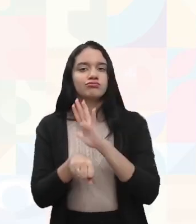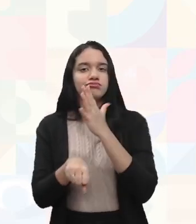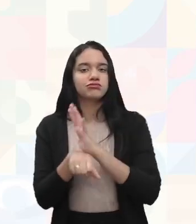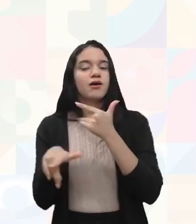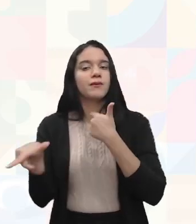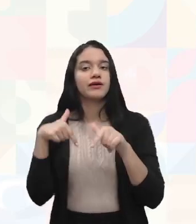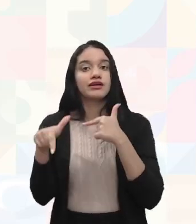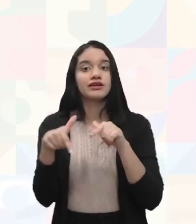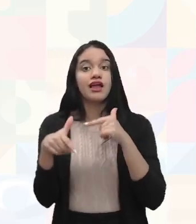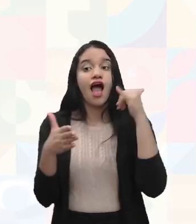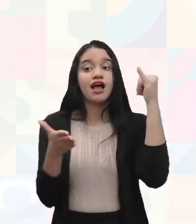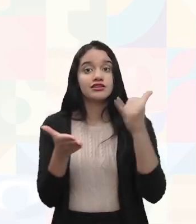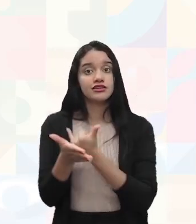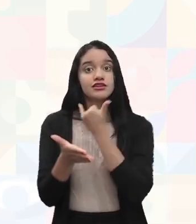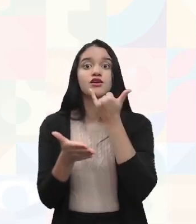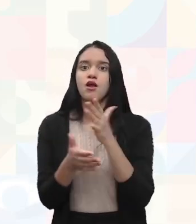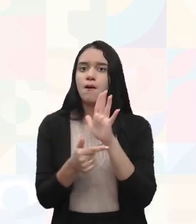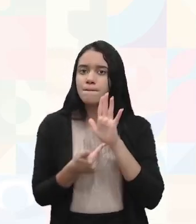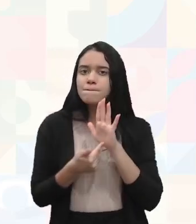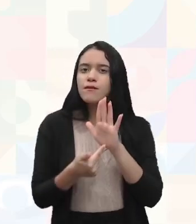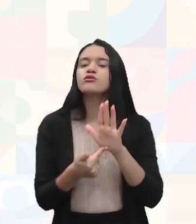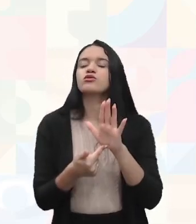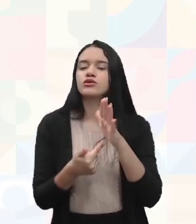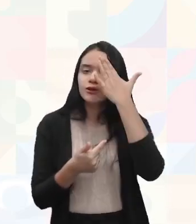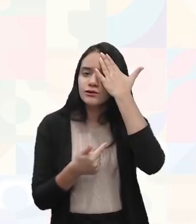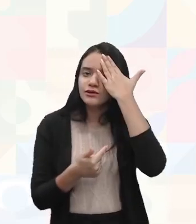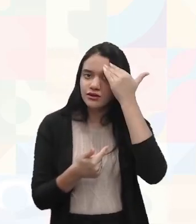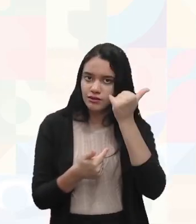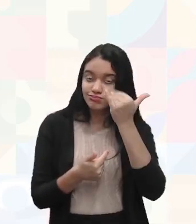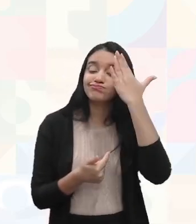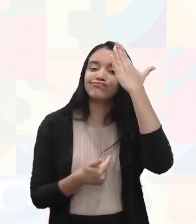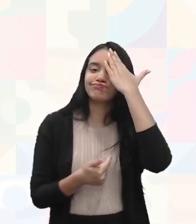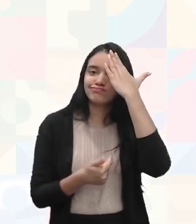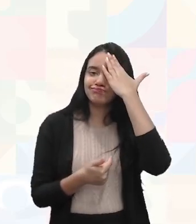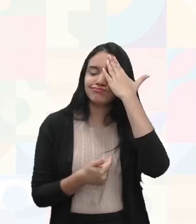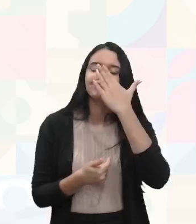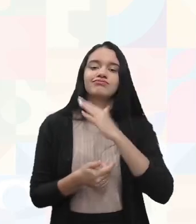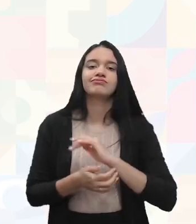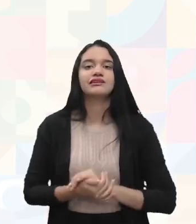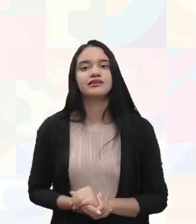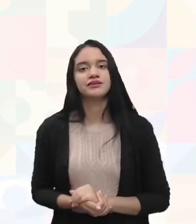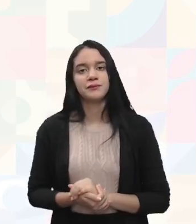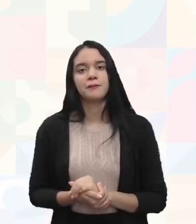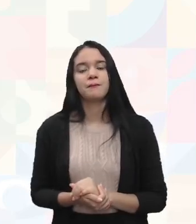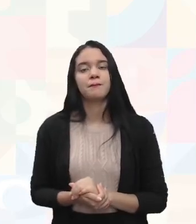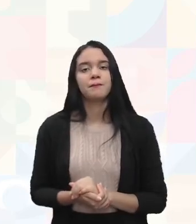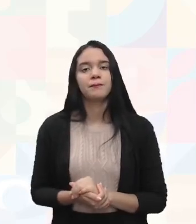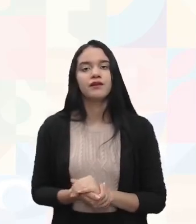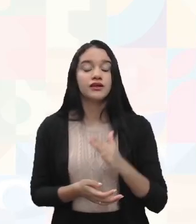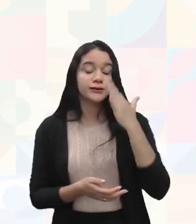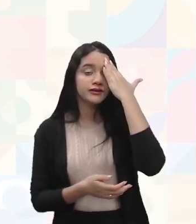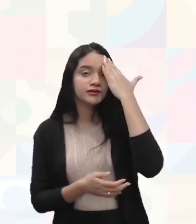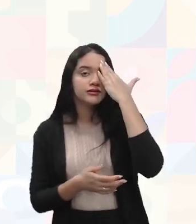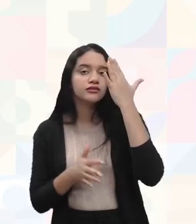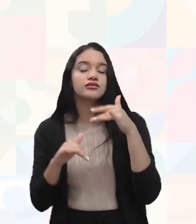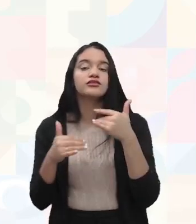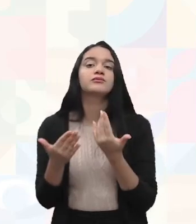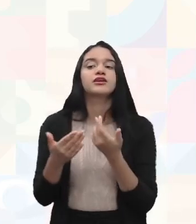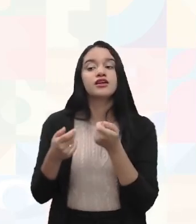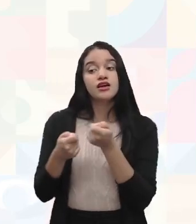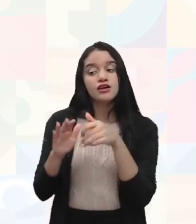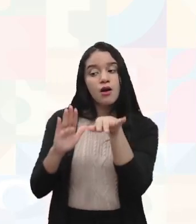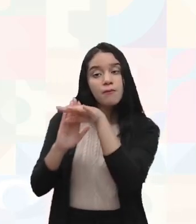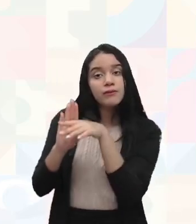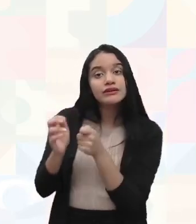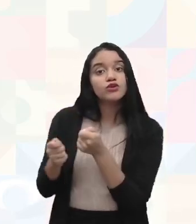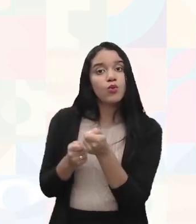assinem, mostrando que estão cientes dessas medidas de controle, tá?